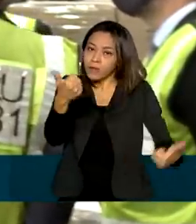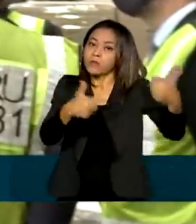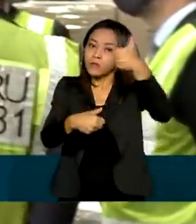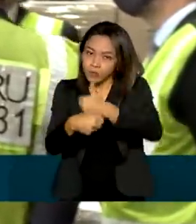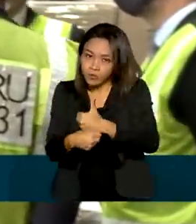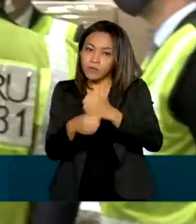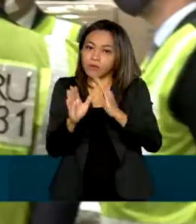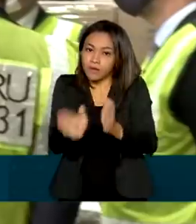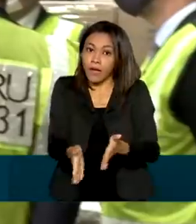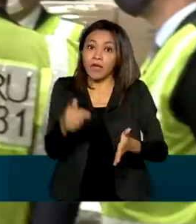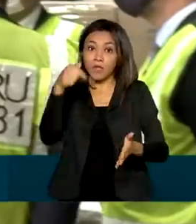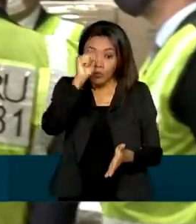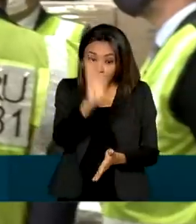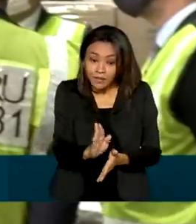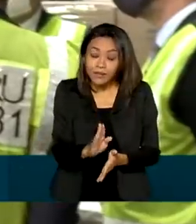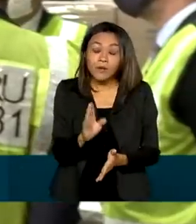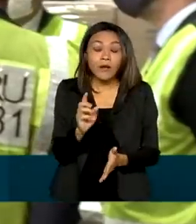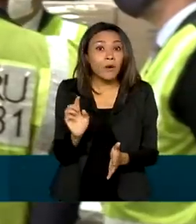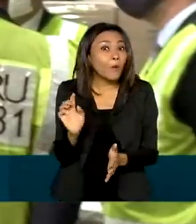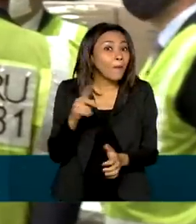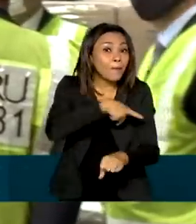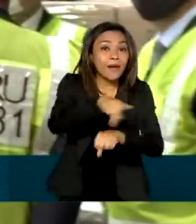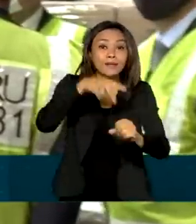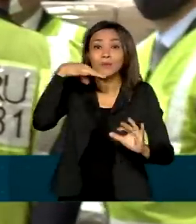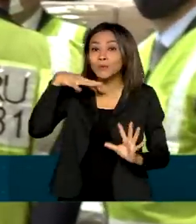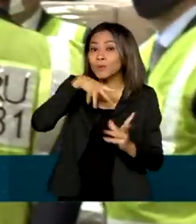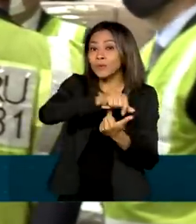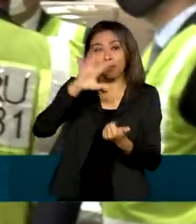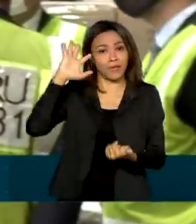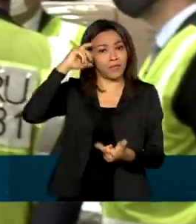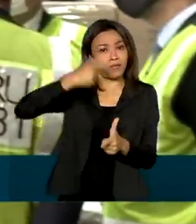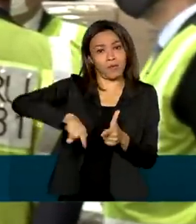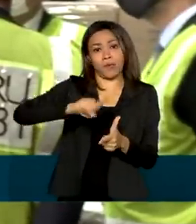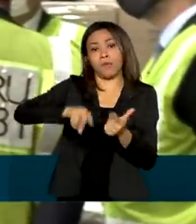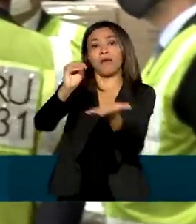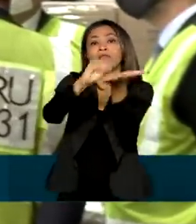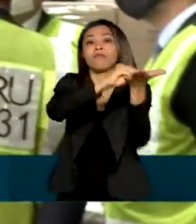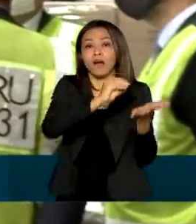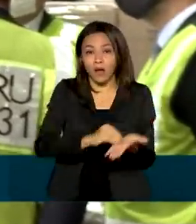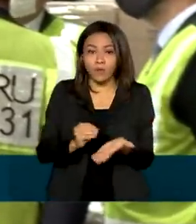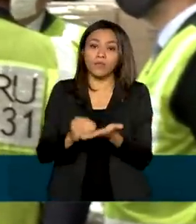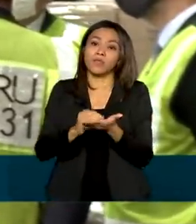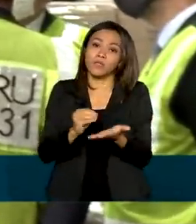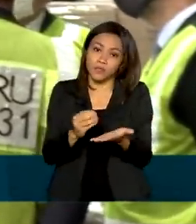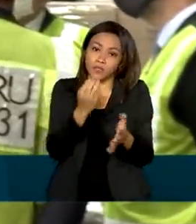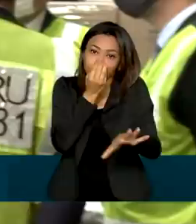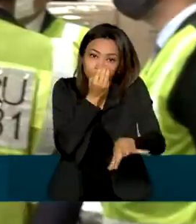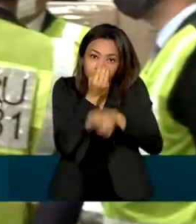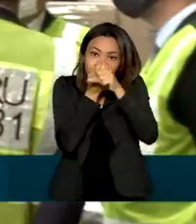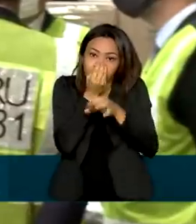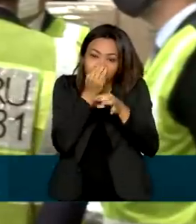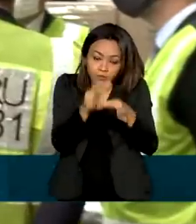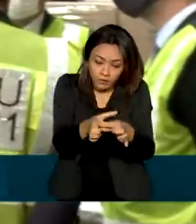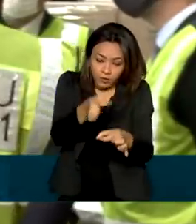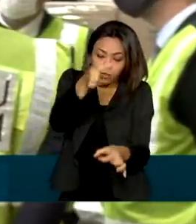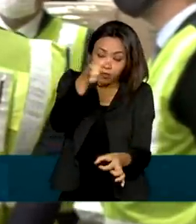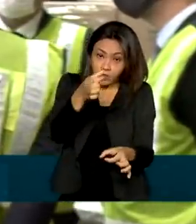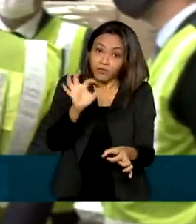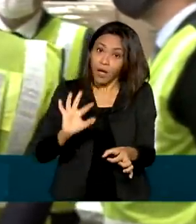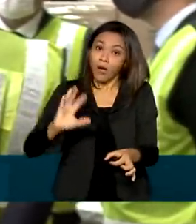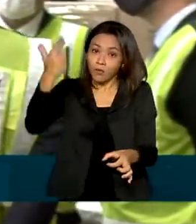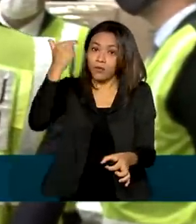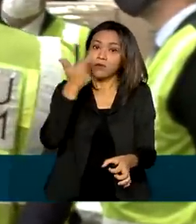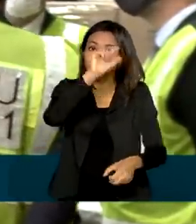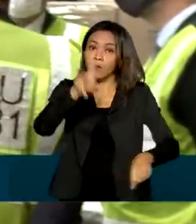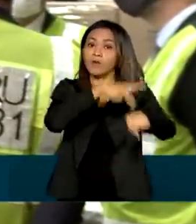países do mundo a resolver o problema de falta de oxigênio que está acontecendo em outros países. Isso dá muita tranquilidade para a população. E mais